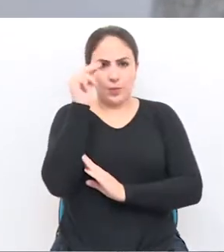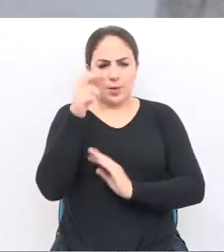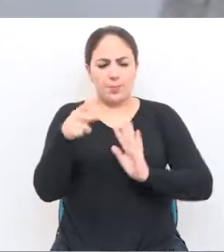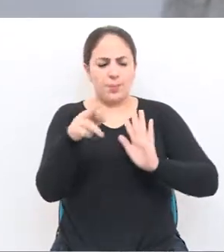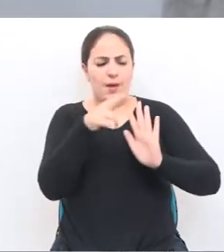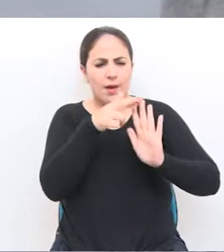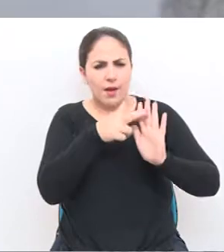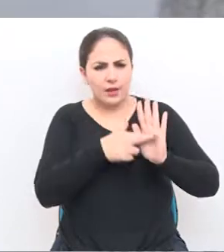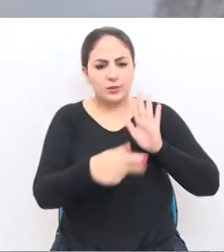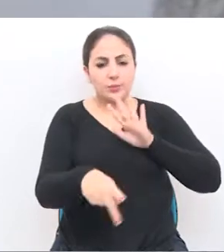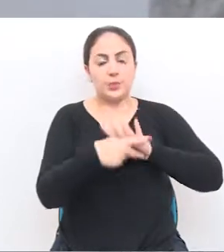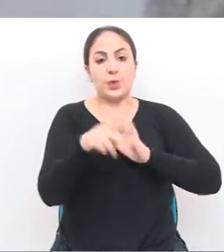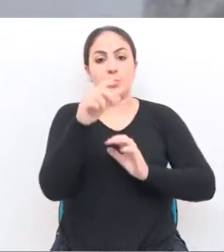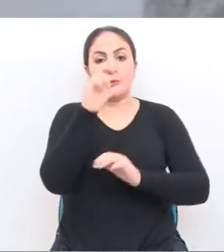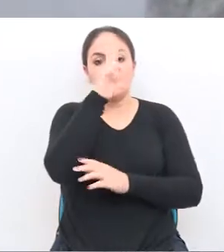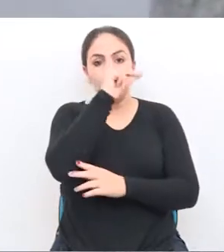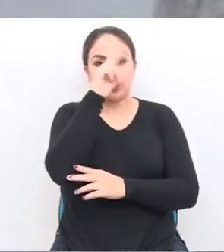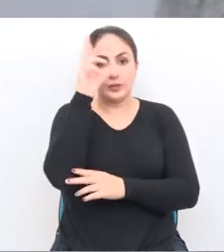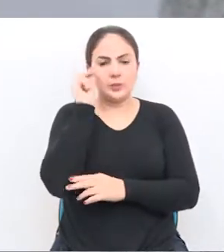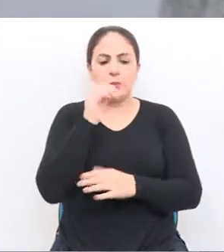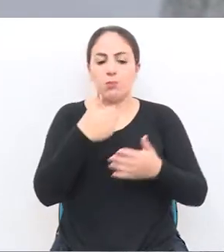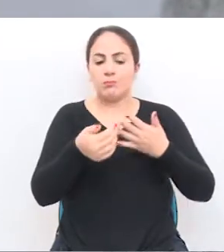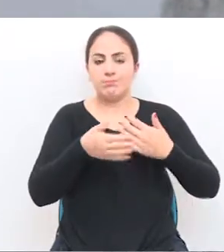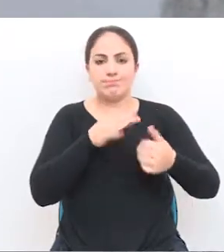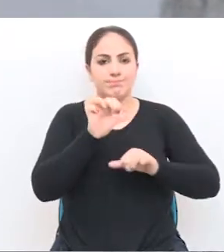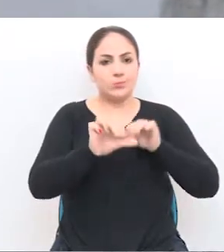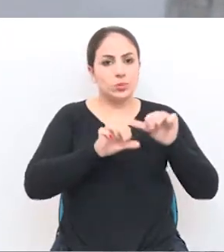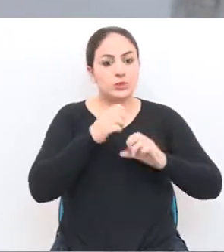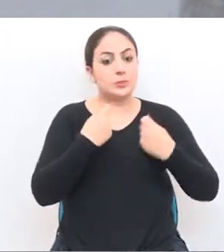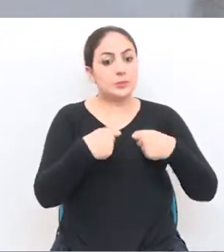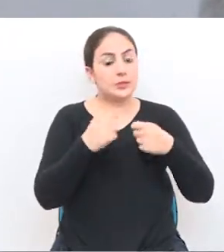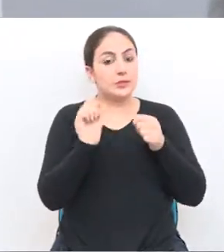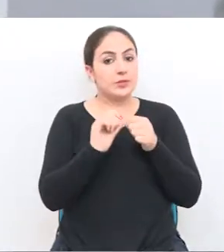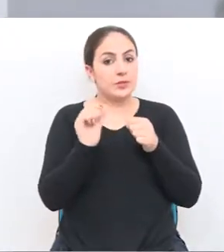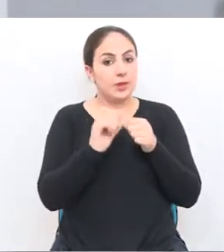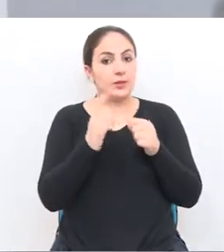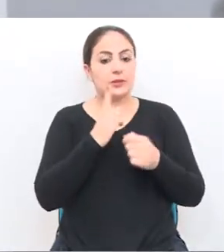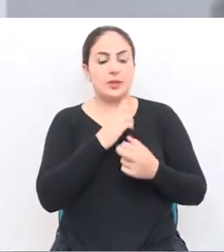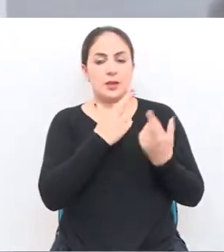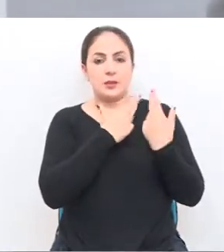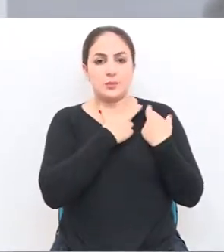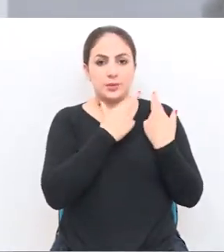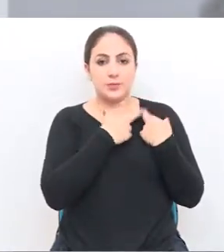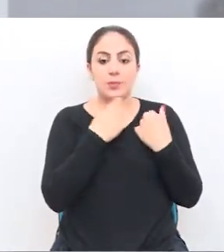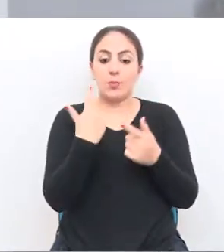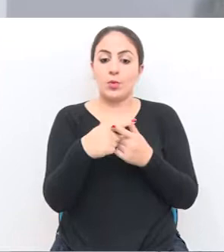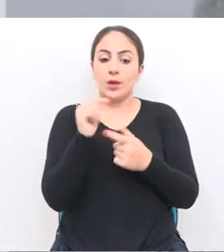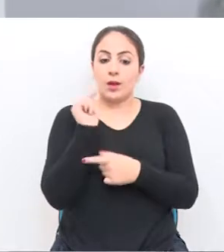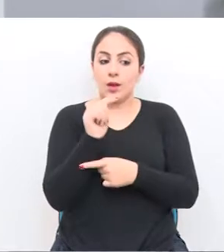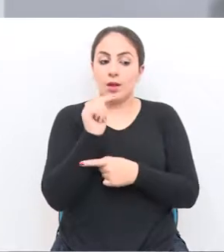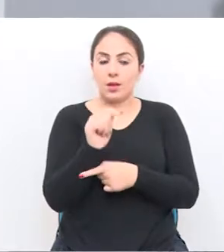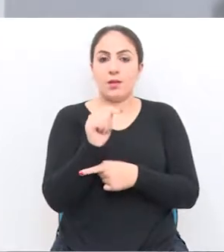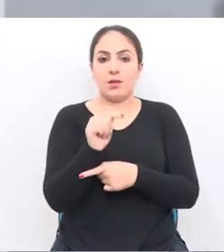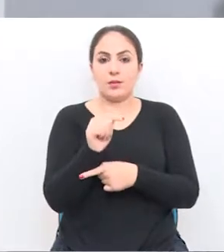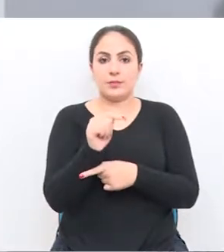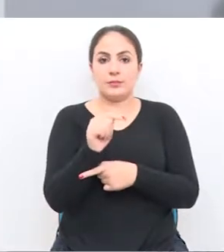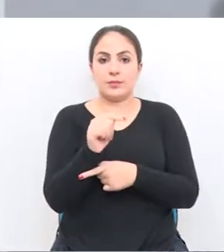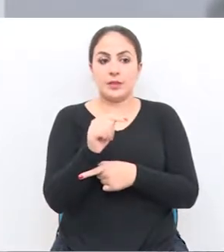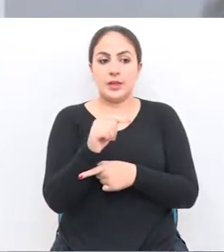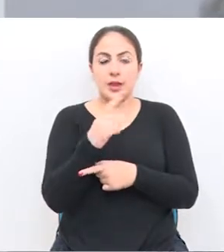município. Então, qualquer mudança, alteração, deve ser feita com muita responsabilidade, porque ela vai,